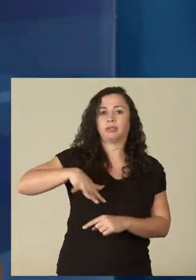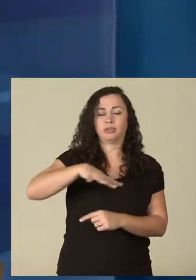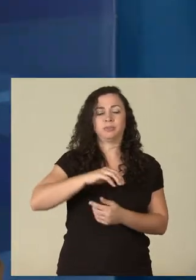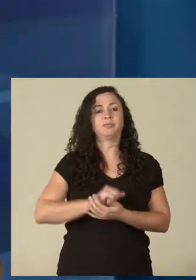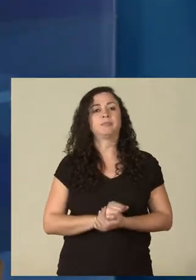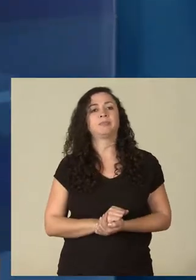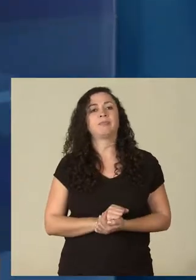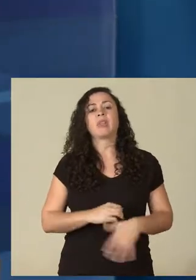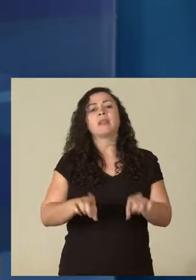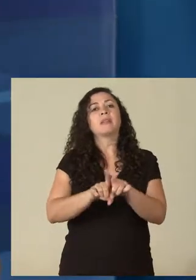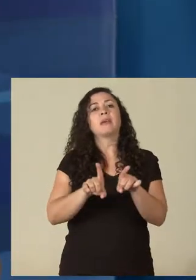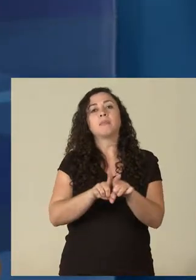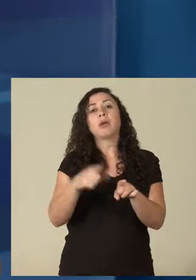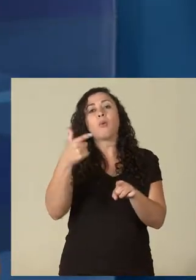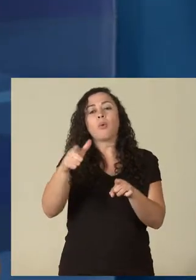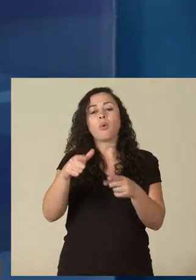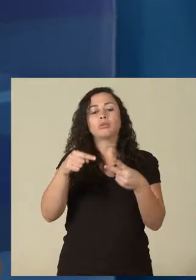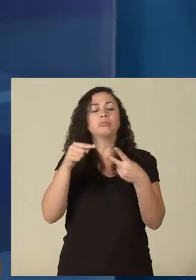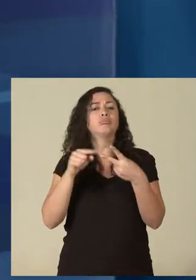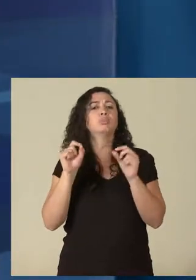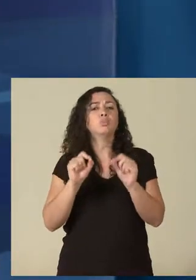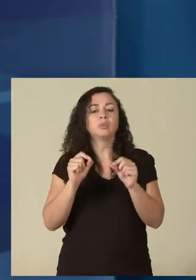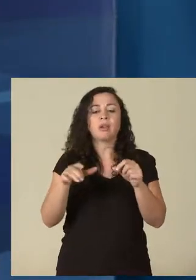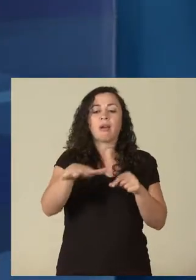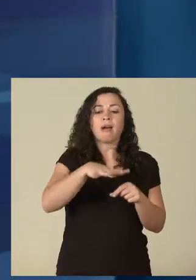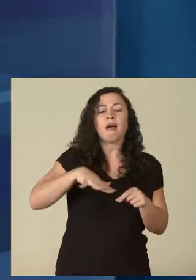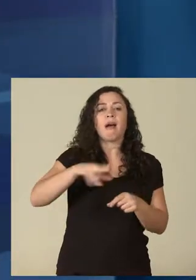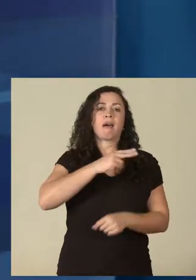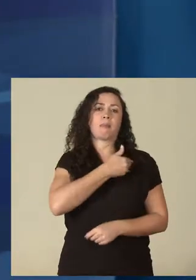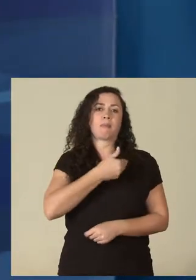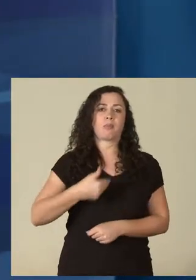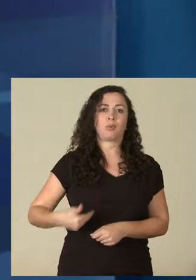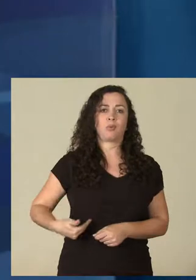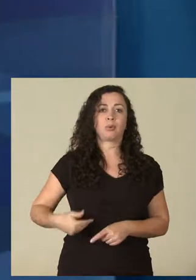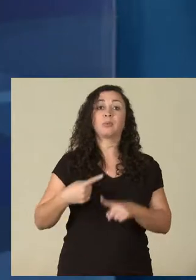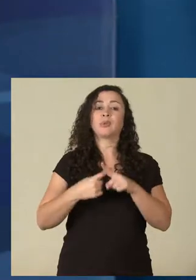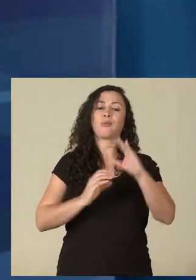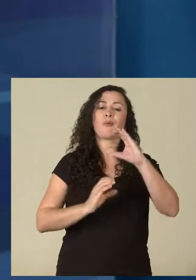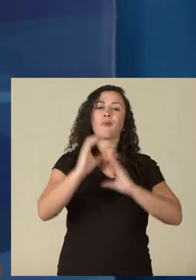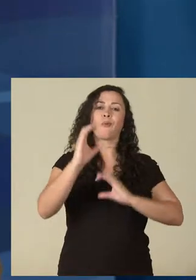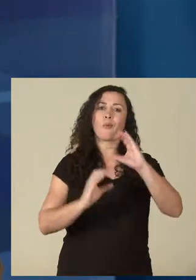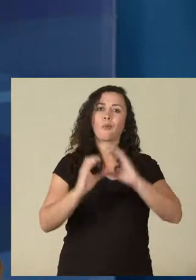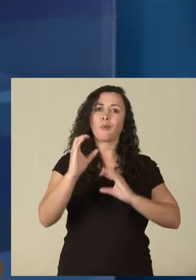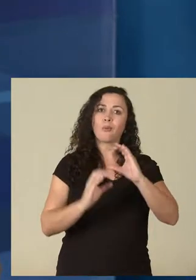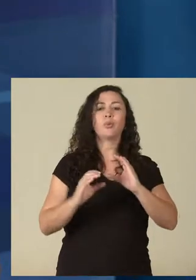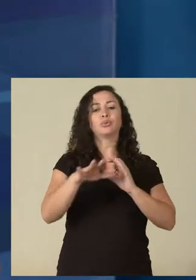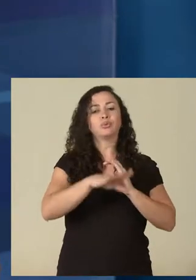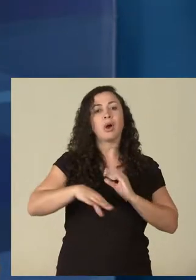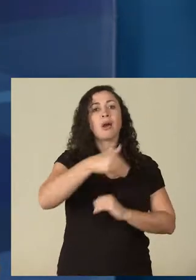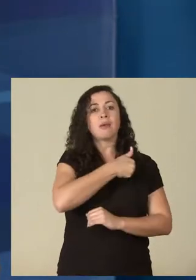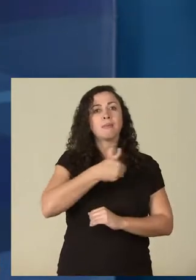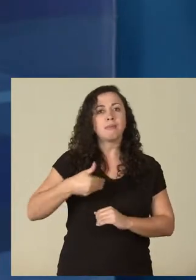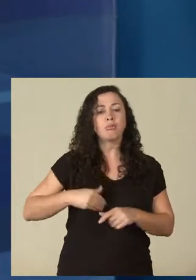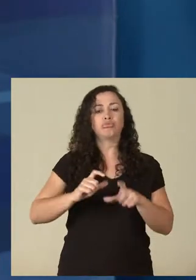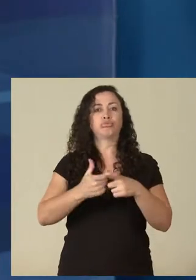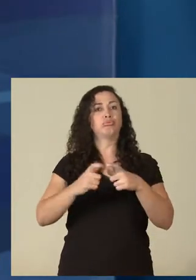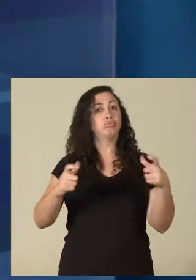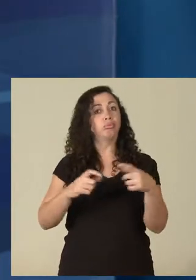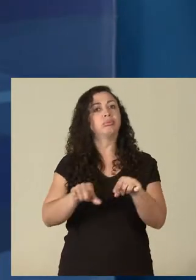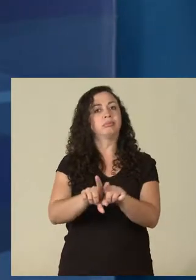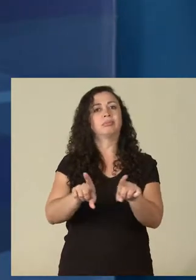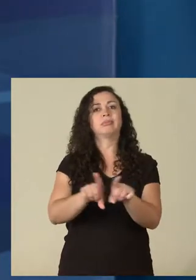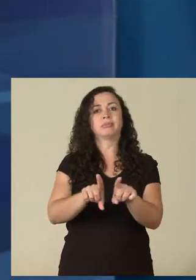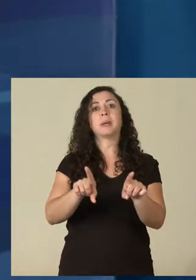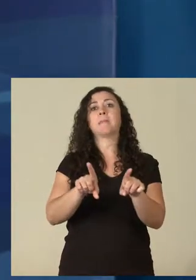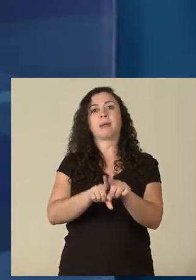problemas. Outro caminho é o setor público. O leque de concursos e trabalhos no setor público para economistas é